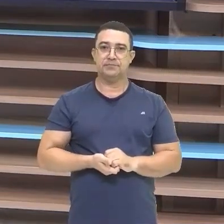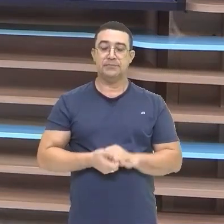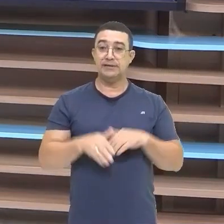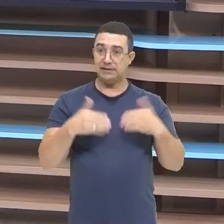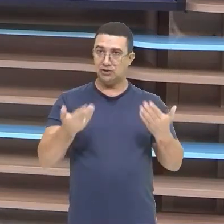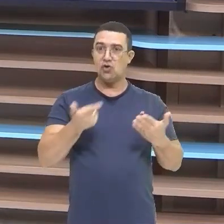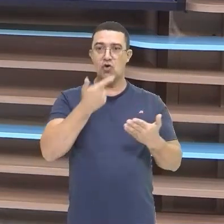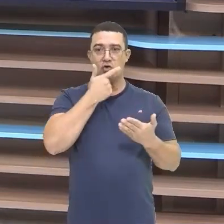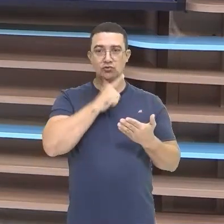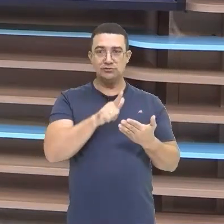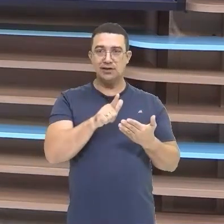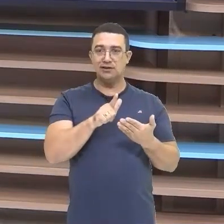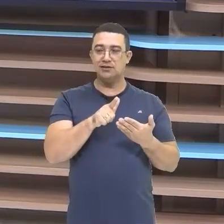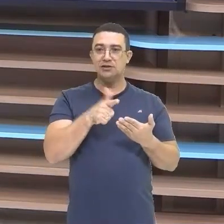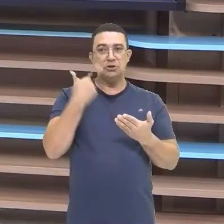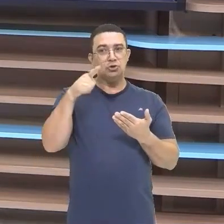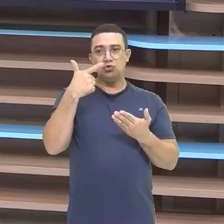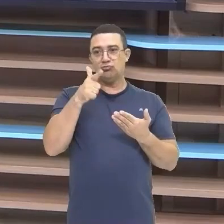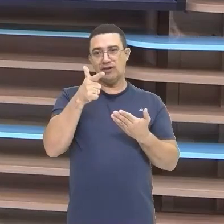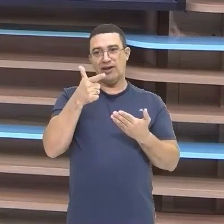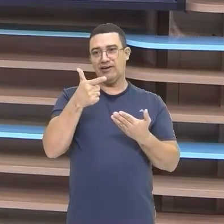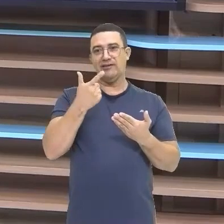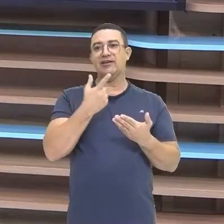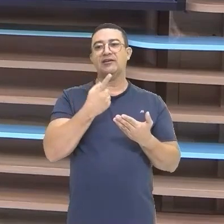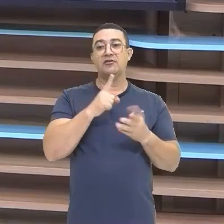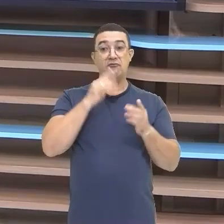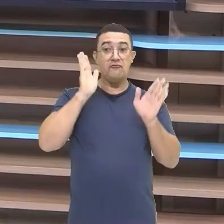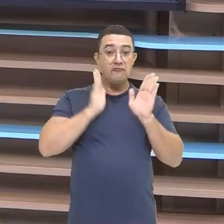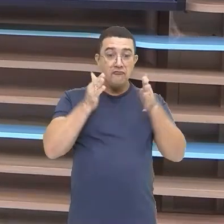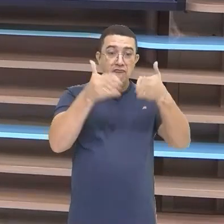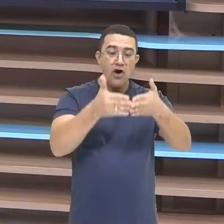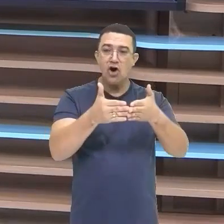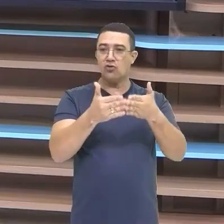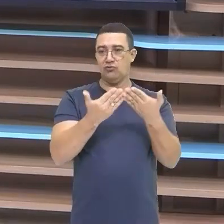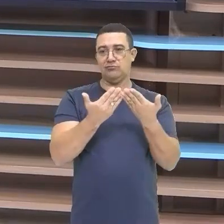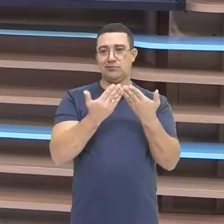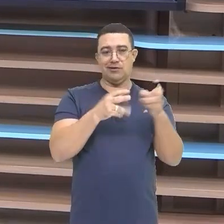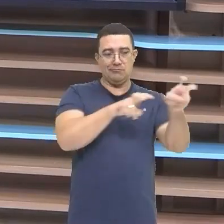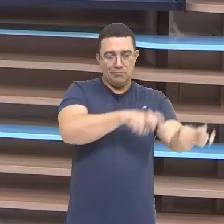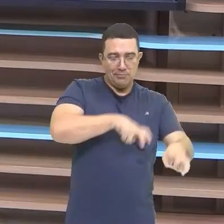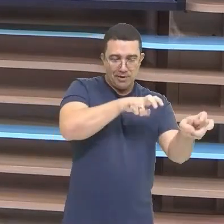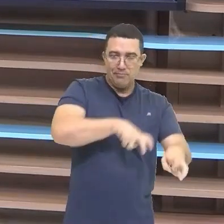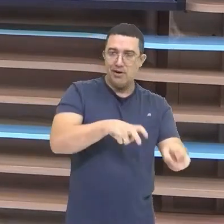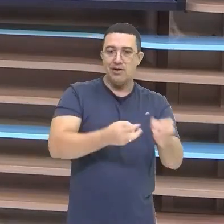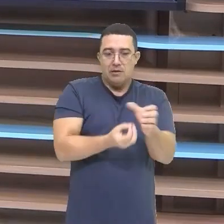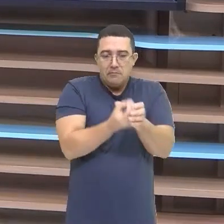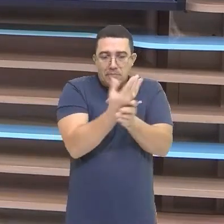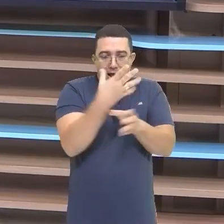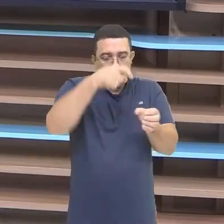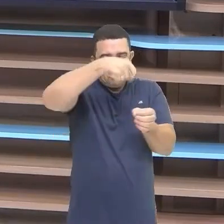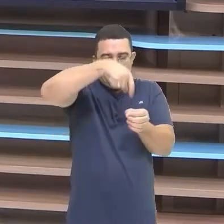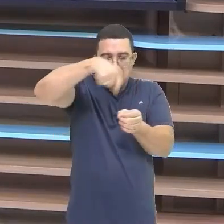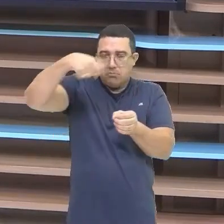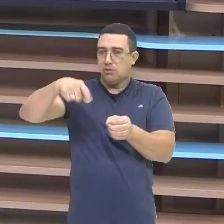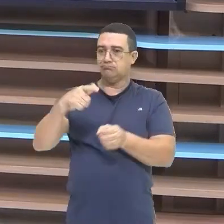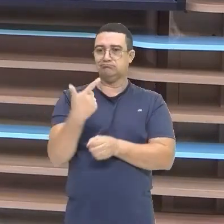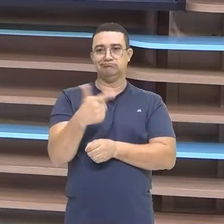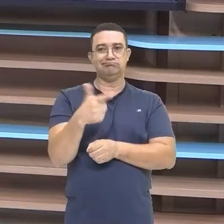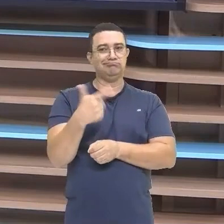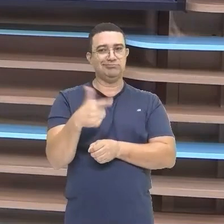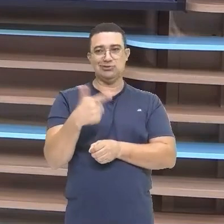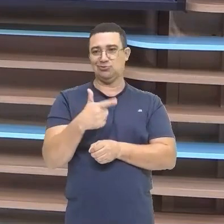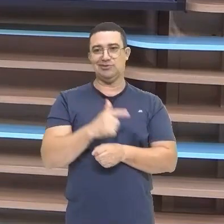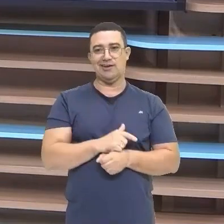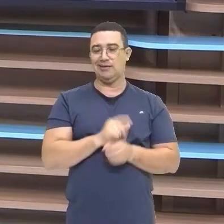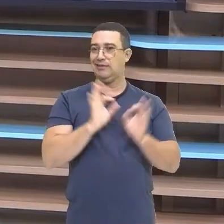forma Ele não tem a intenção De cultivá-las Tá bom? No latifúndio Por exploração Aí No caso de Produzir